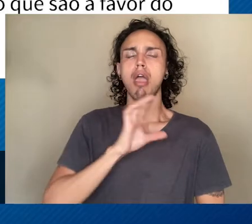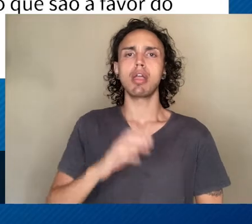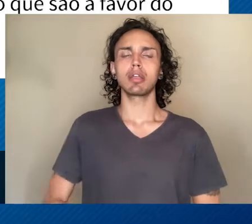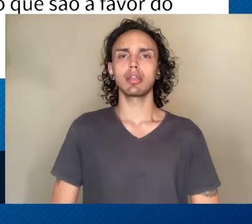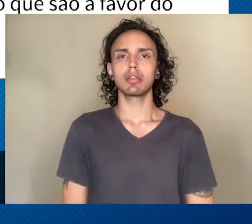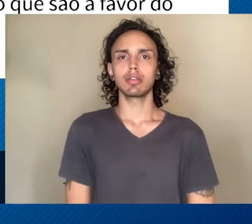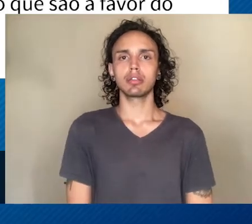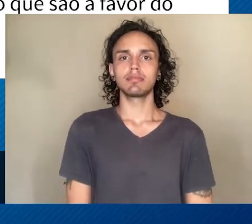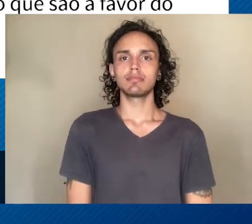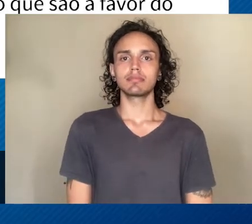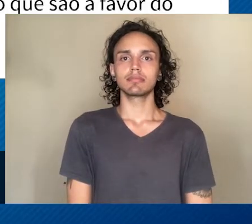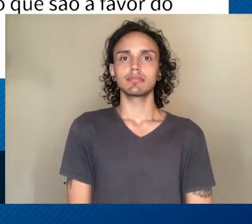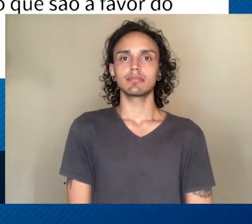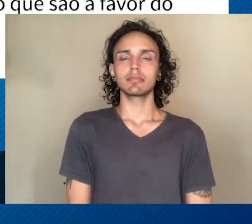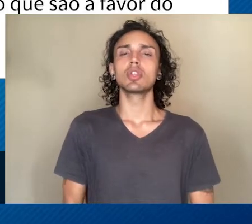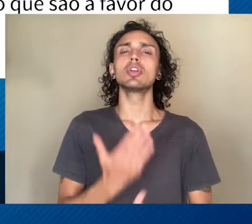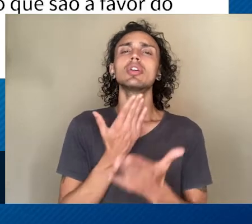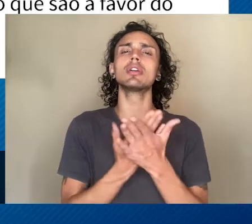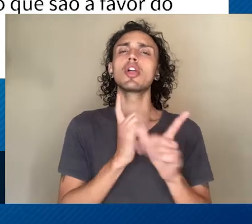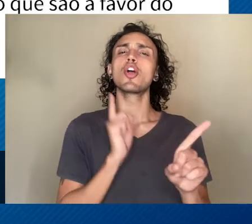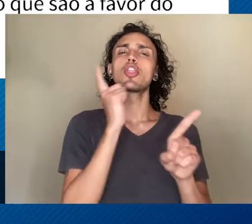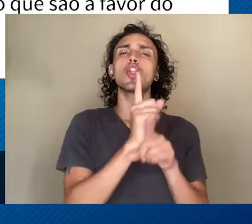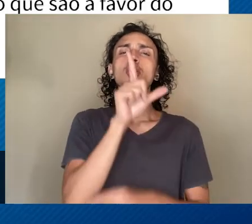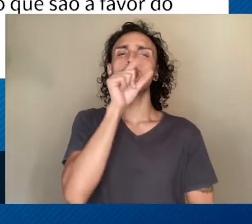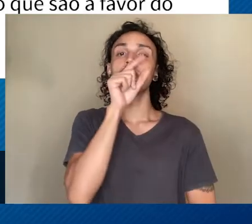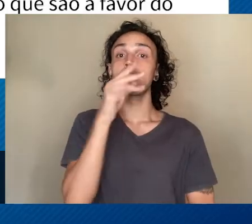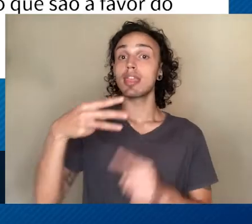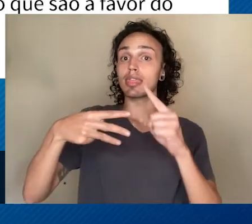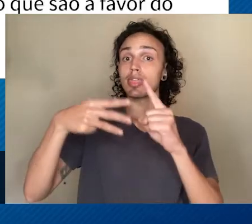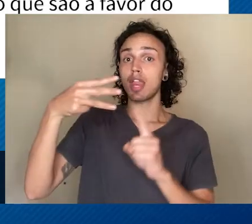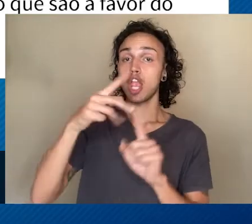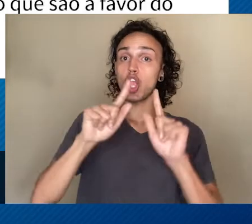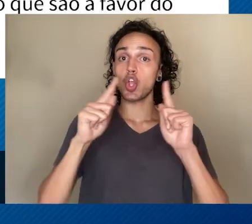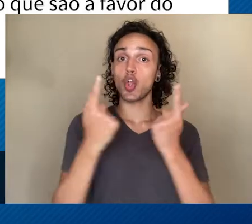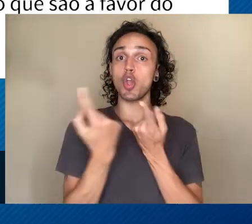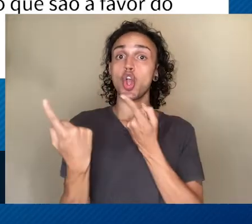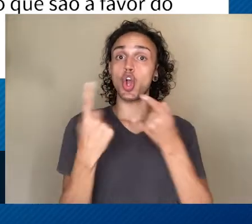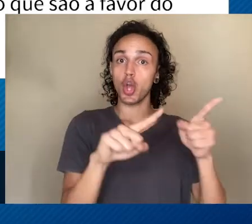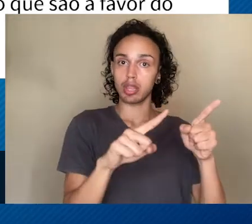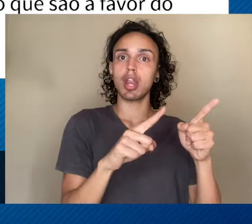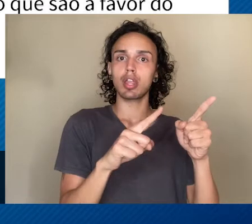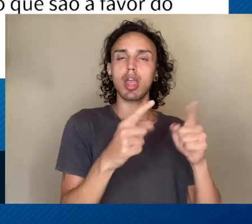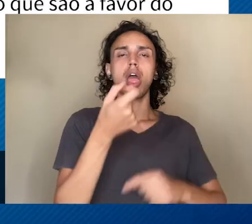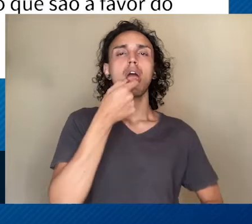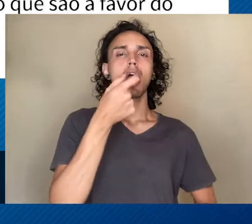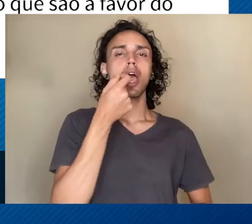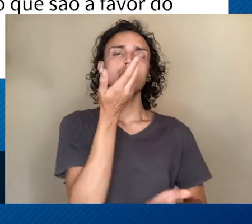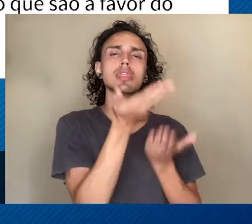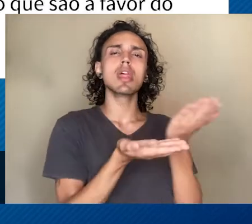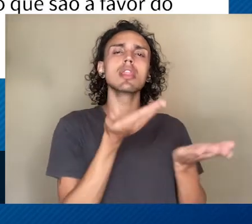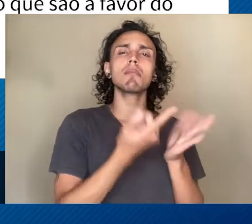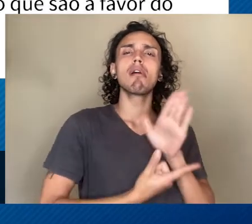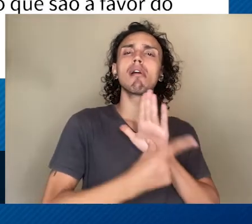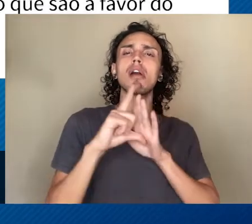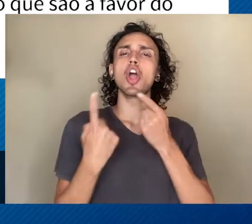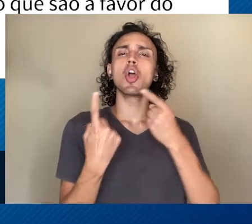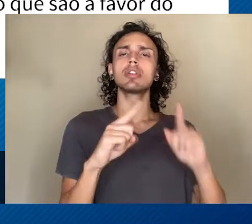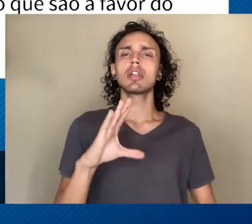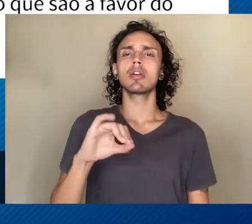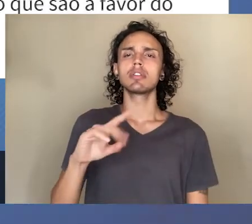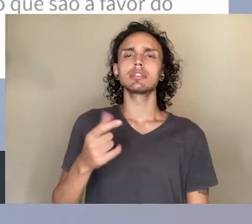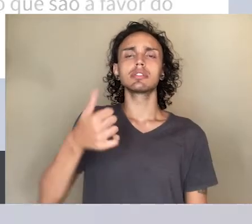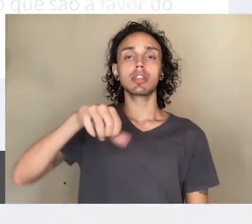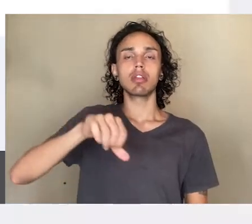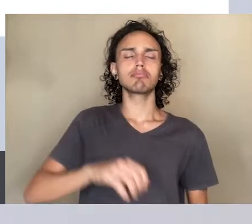rápida. O estudo identificou no Twitter três grupos contrários ao uso de medicamentos no tratamento precoce da Covid